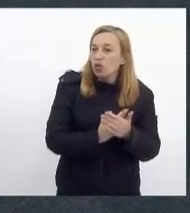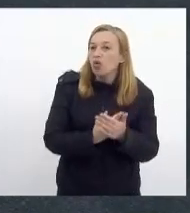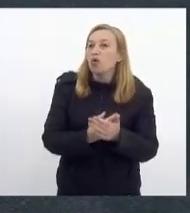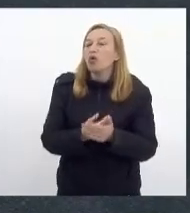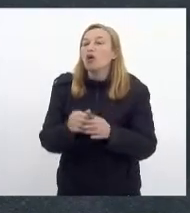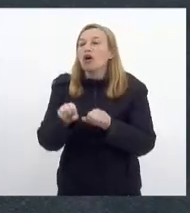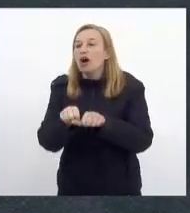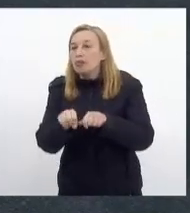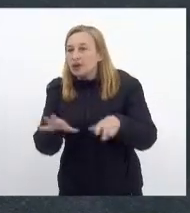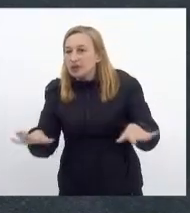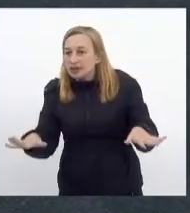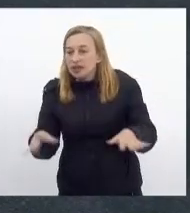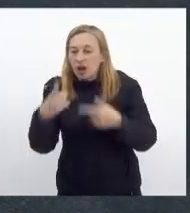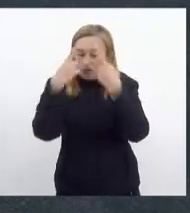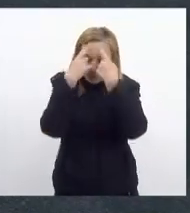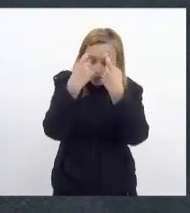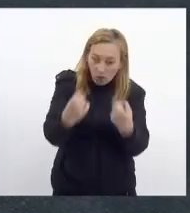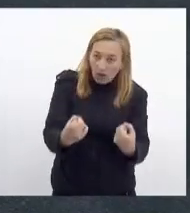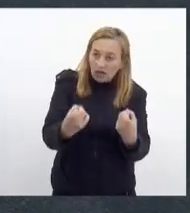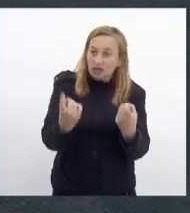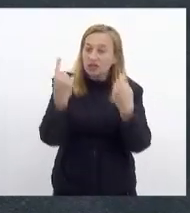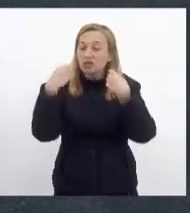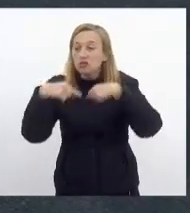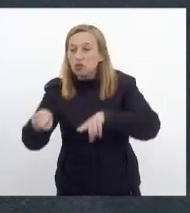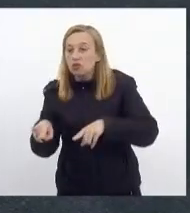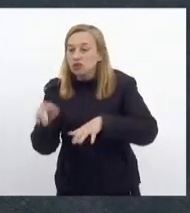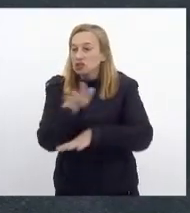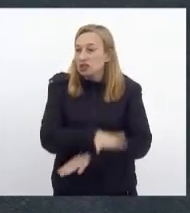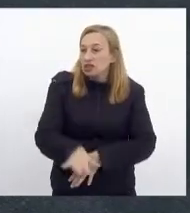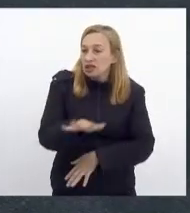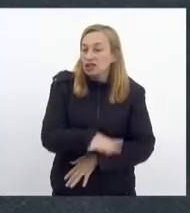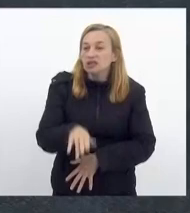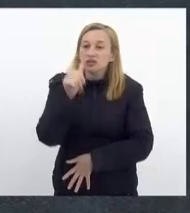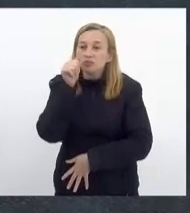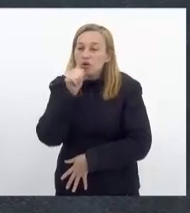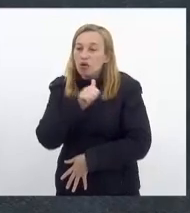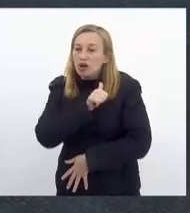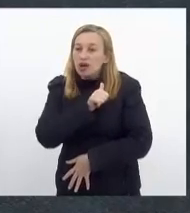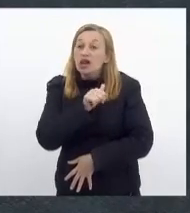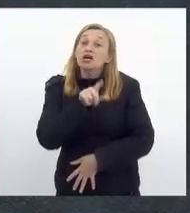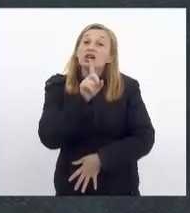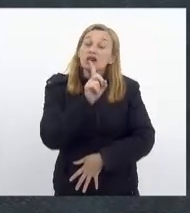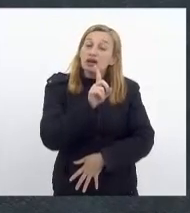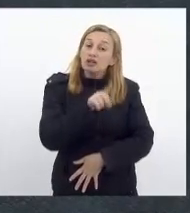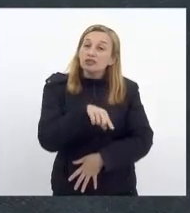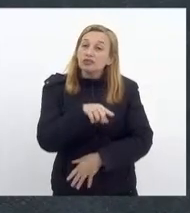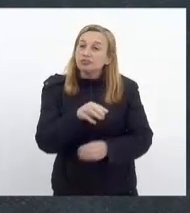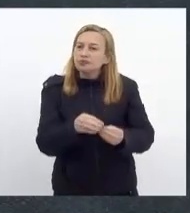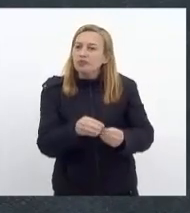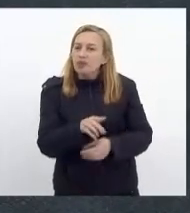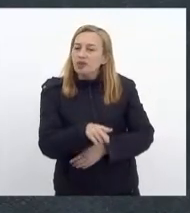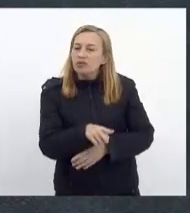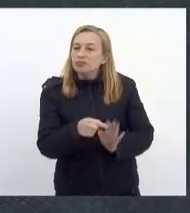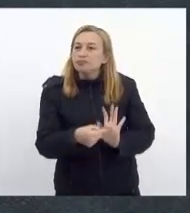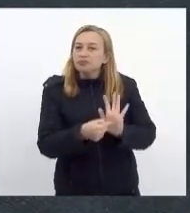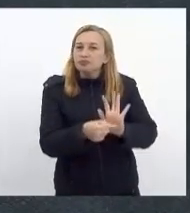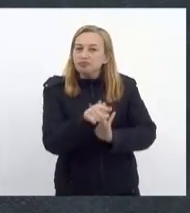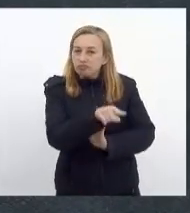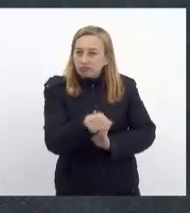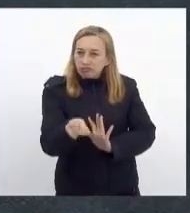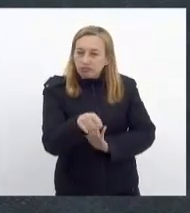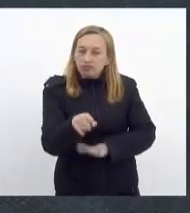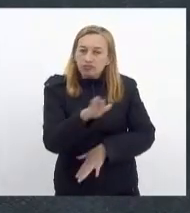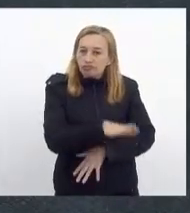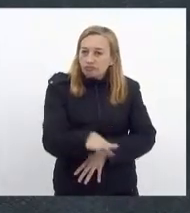da pandemia, a violência contra criança e contra mulher. Então, isso acarreta que essas crianças